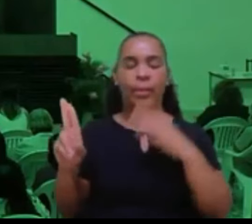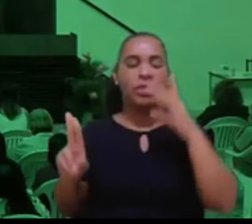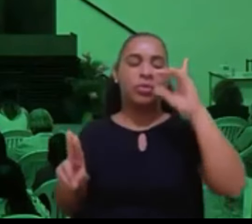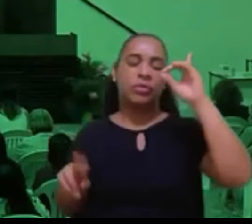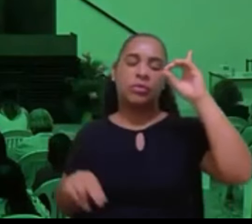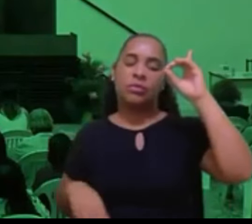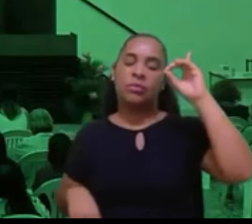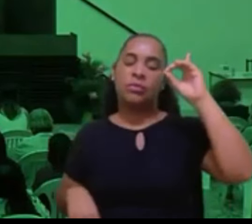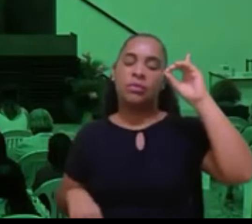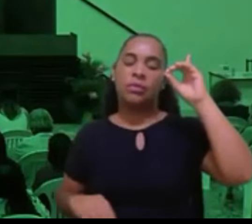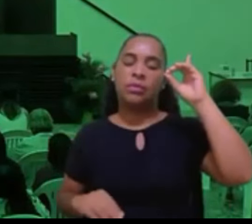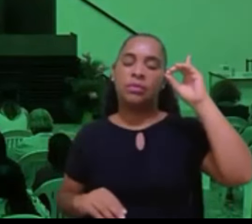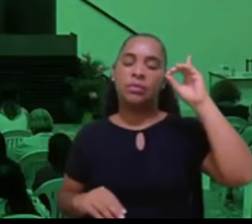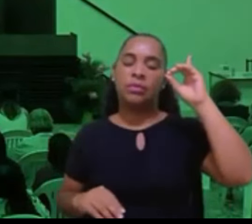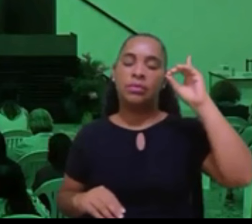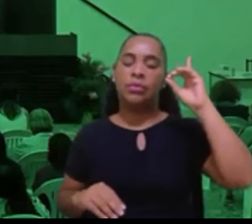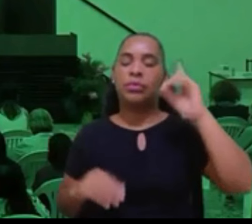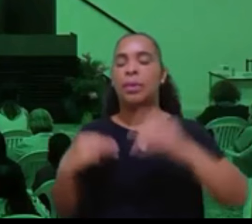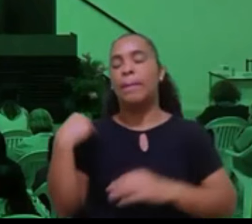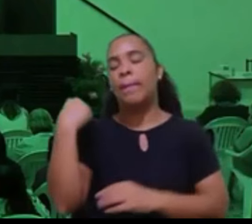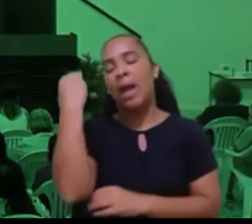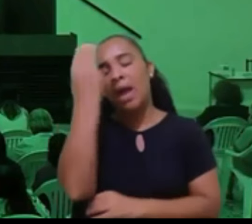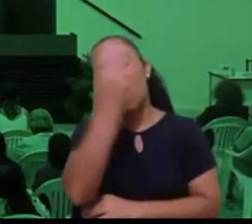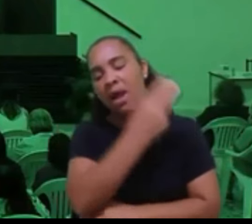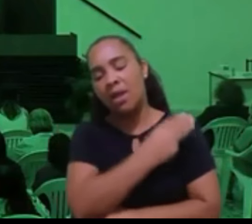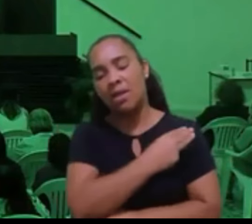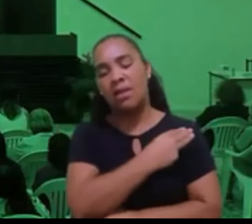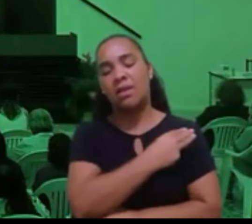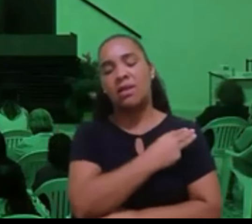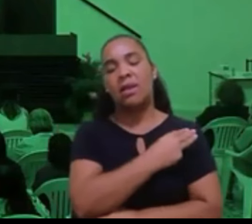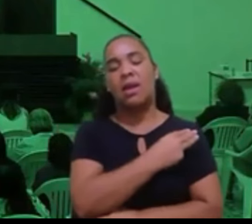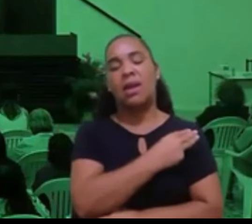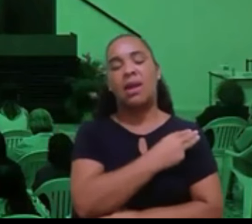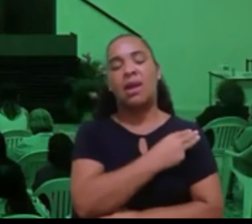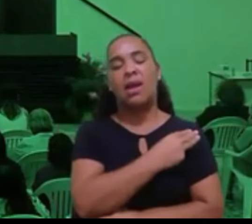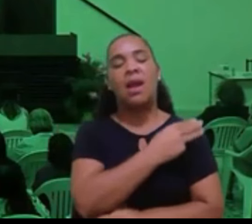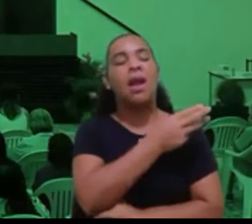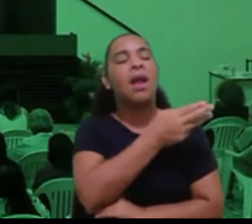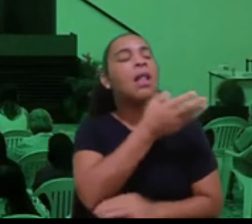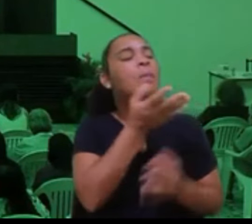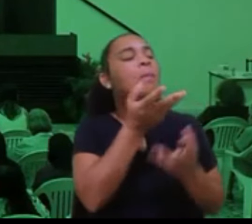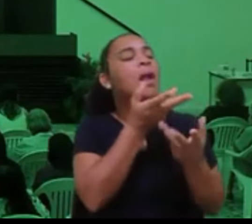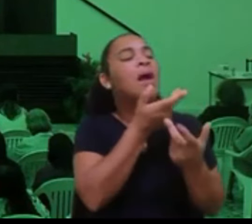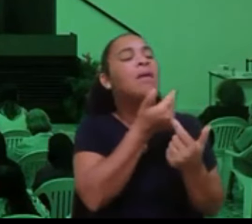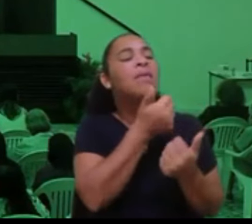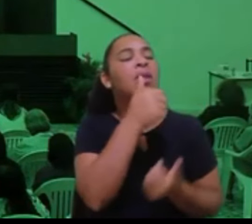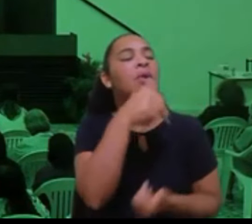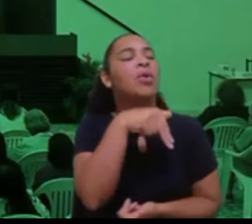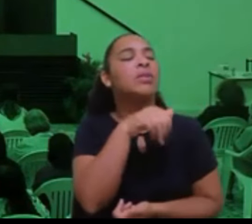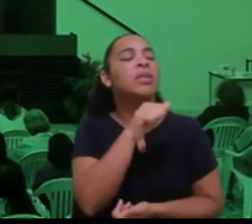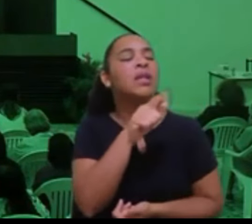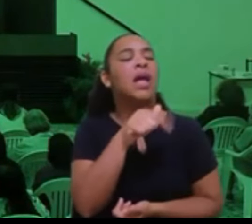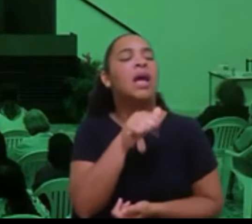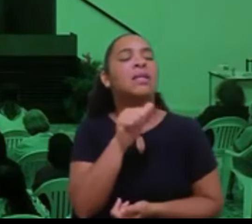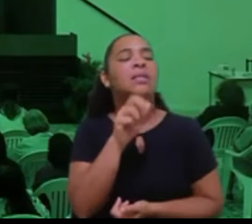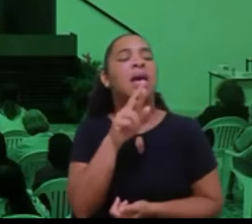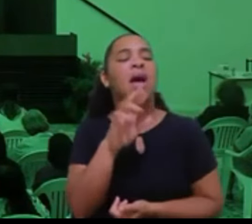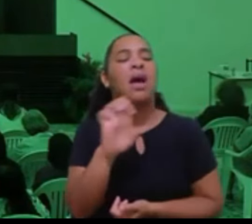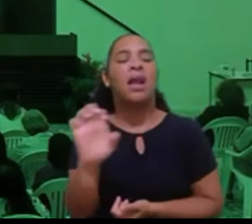de Maria, a rosa mística de Nazaré, em teu nome